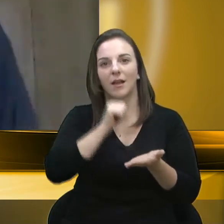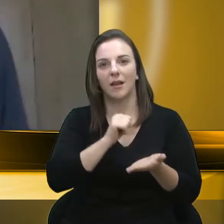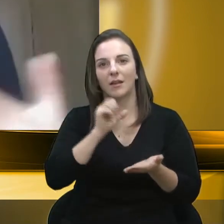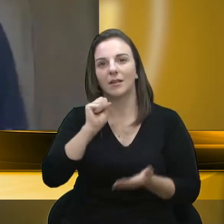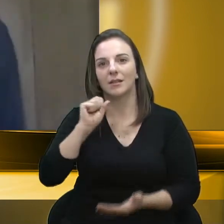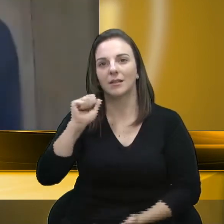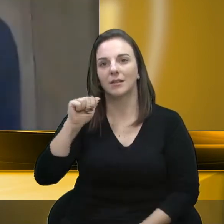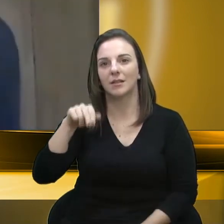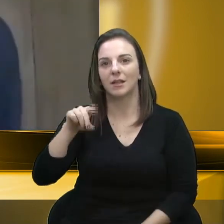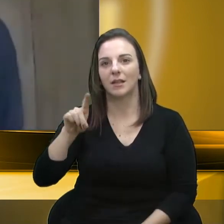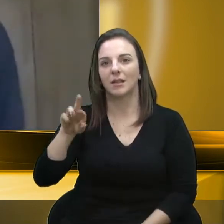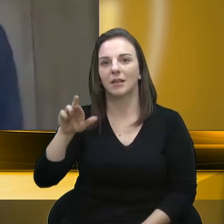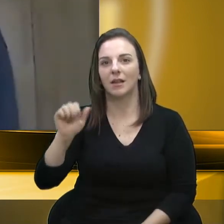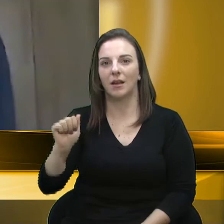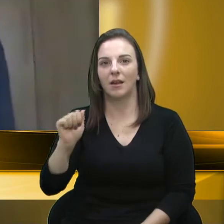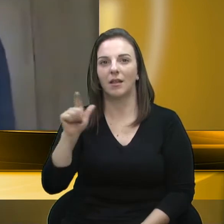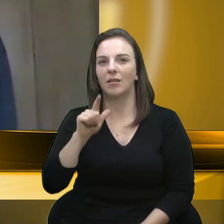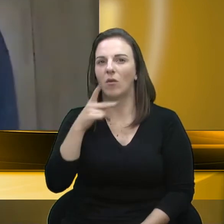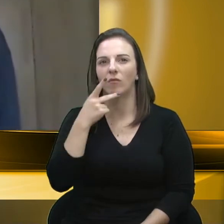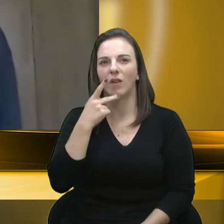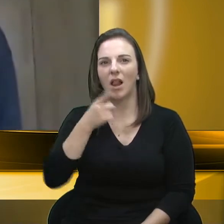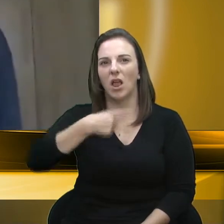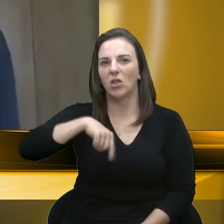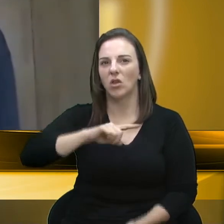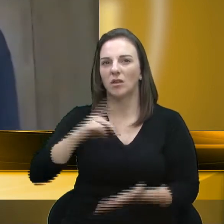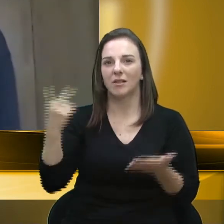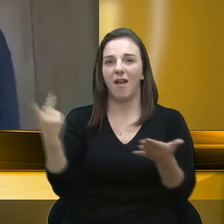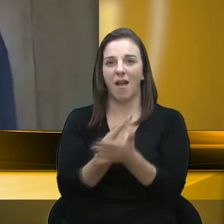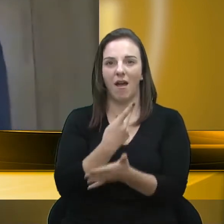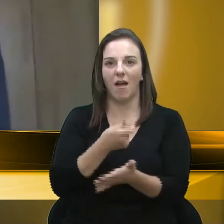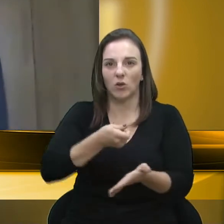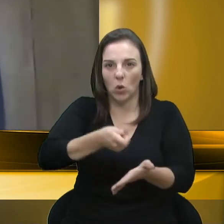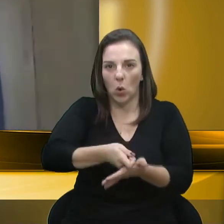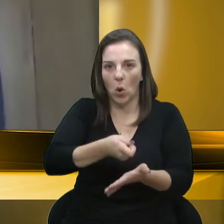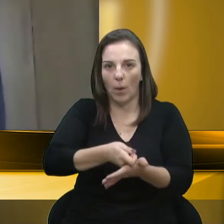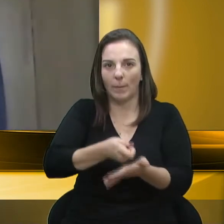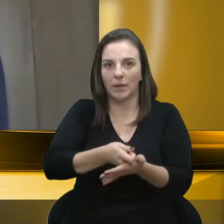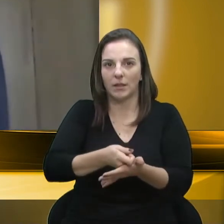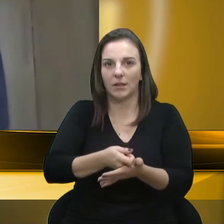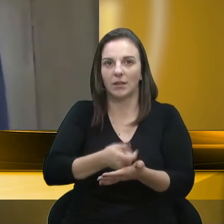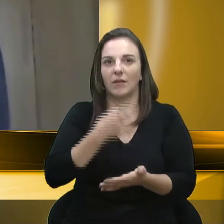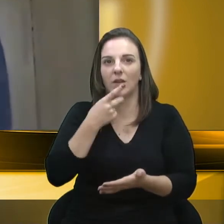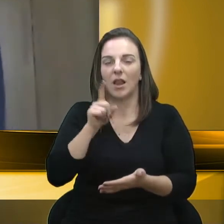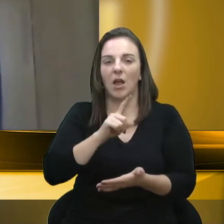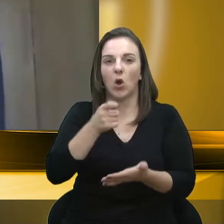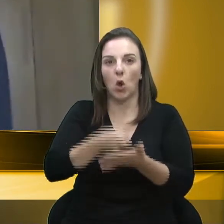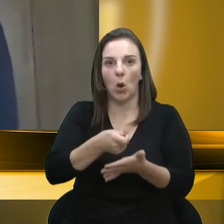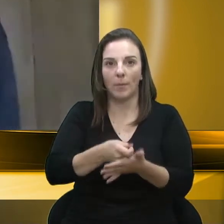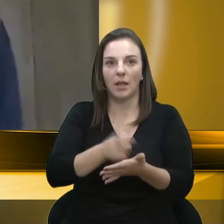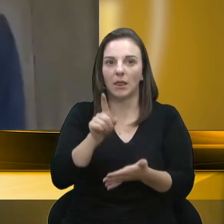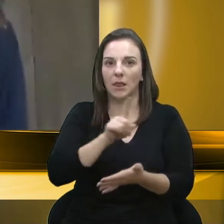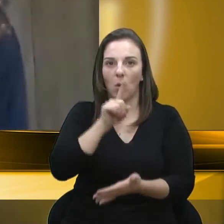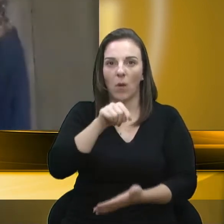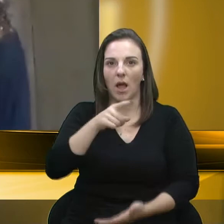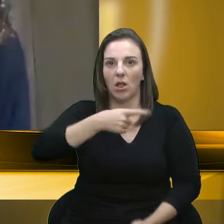equivocados ao fazer essa cobrança, tendo em vista que essa cobrança não é uma cobrança nossa. Nós muito pouco temos,